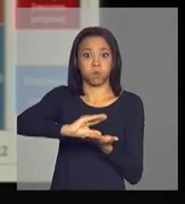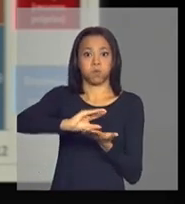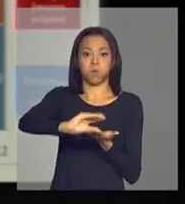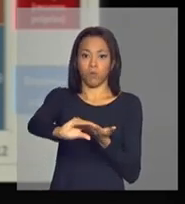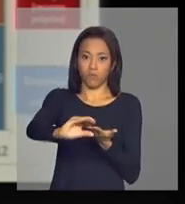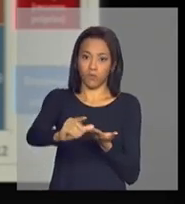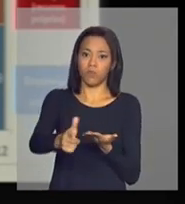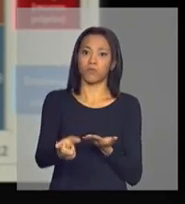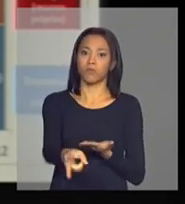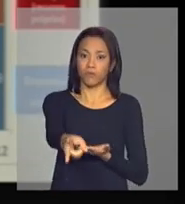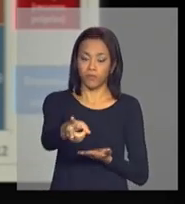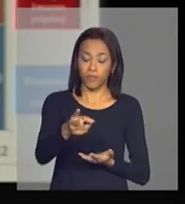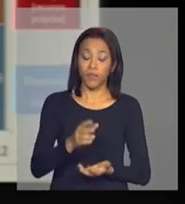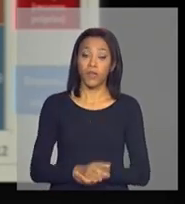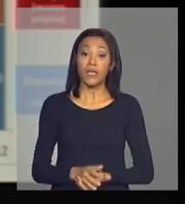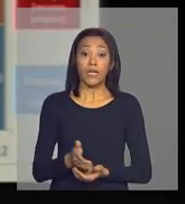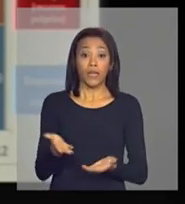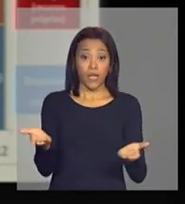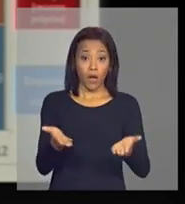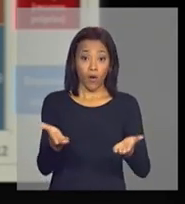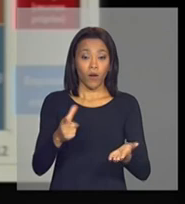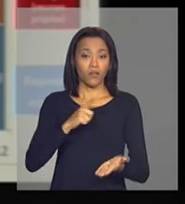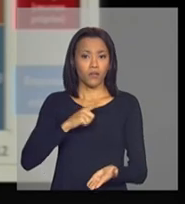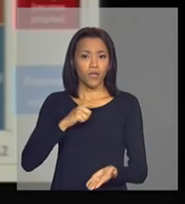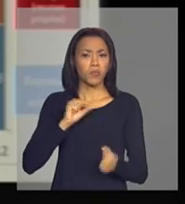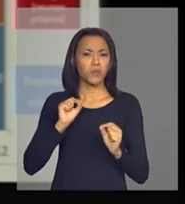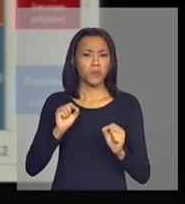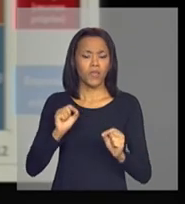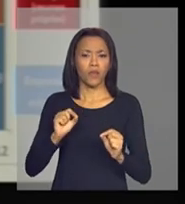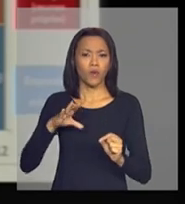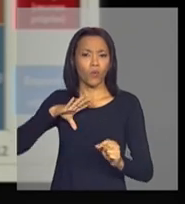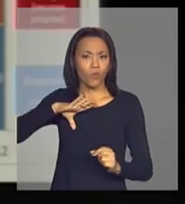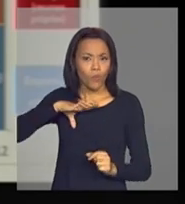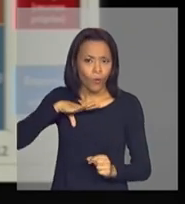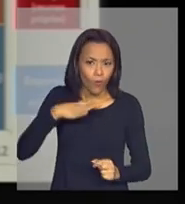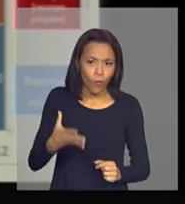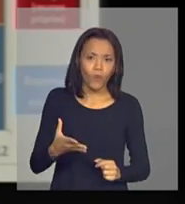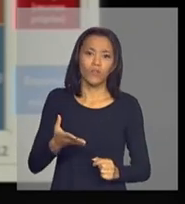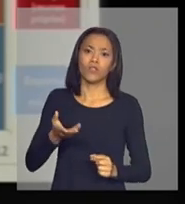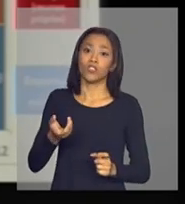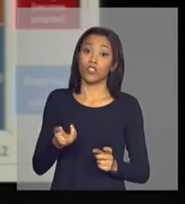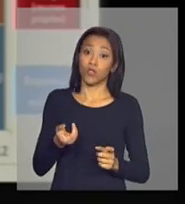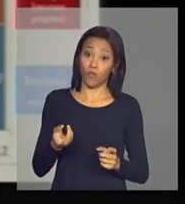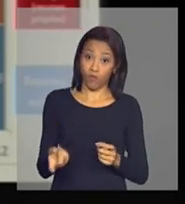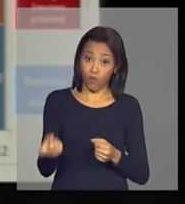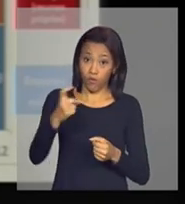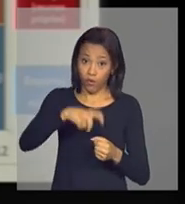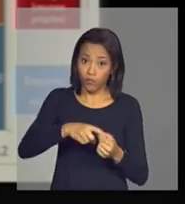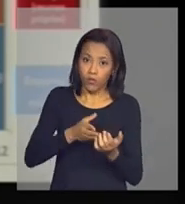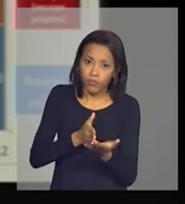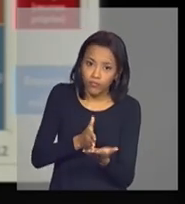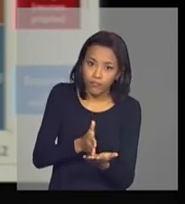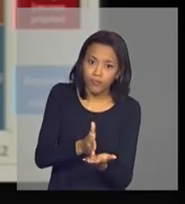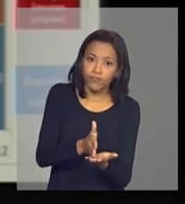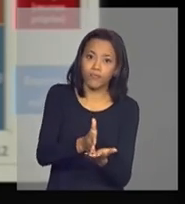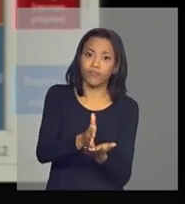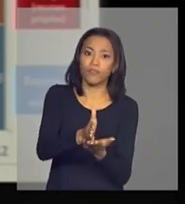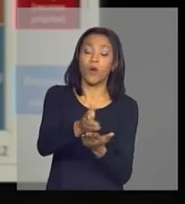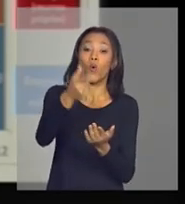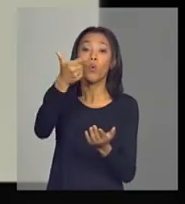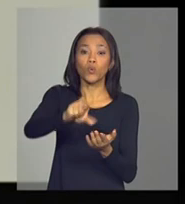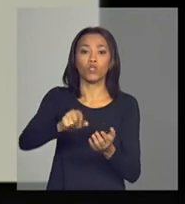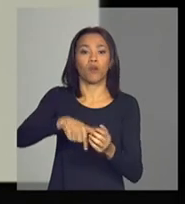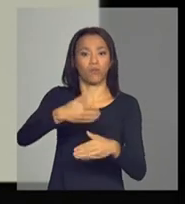nesse momento o desafio de retomar uma trajetória ascendente do investimento